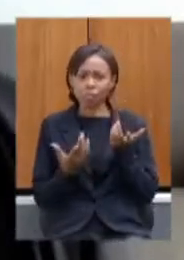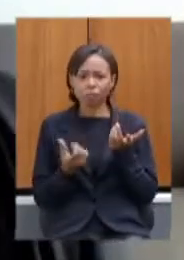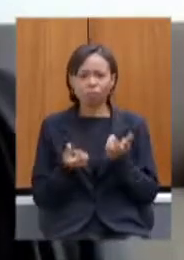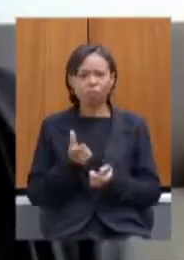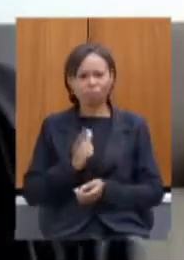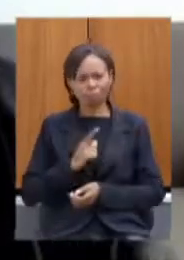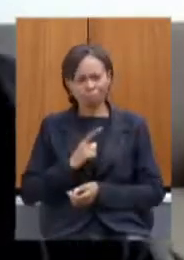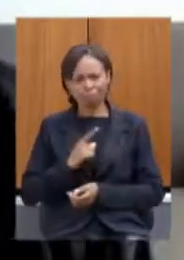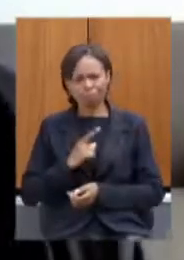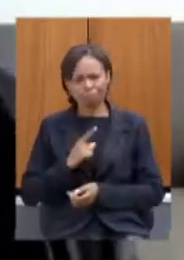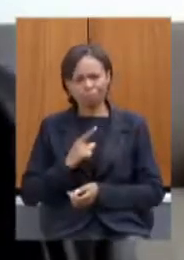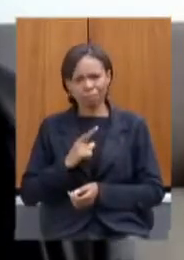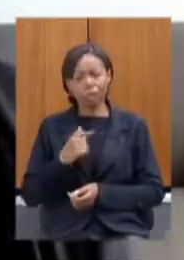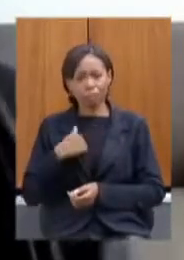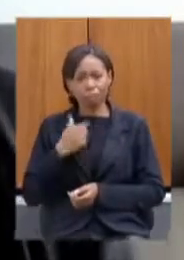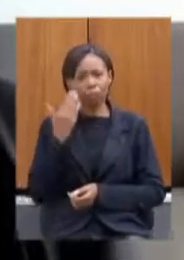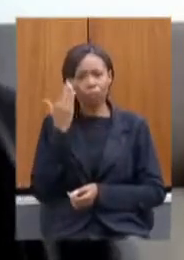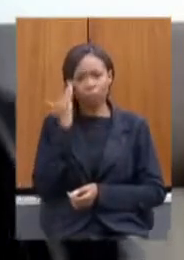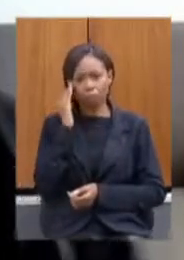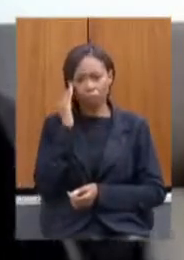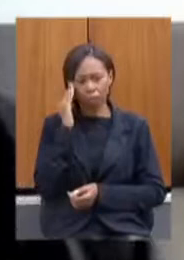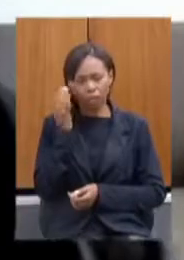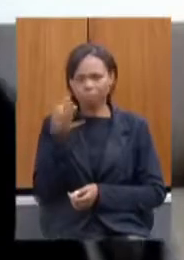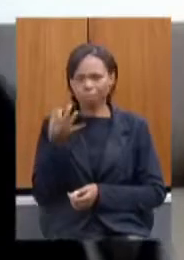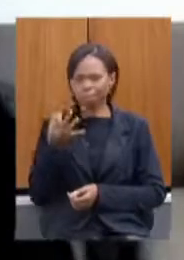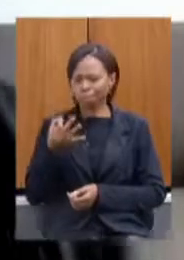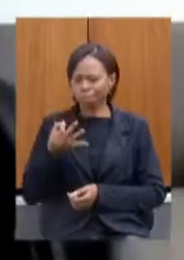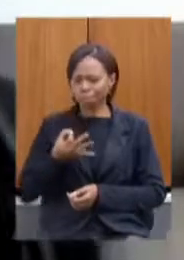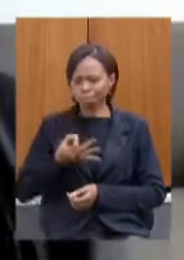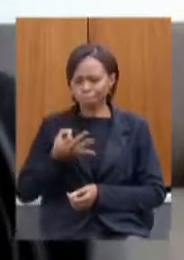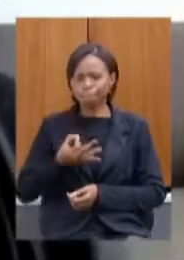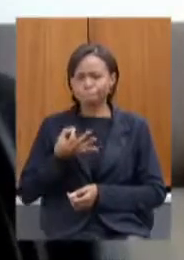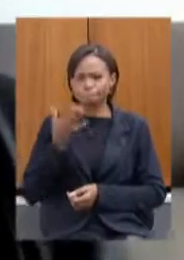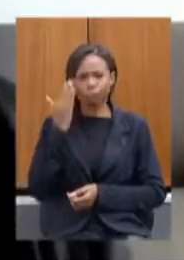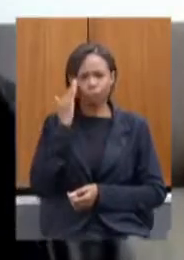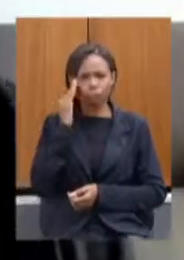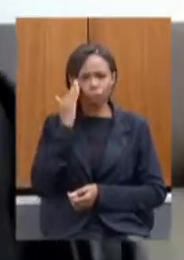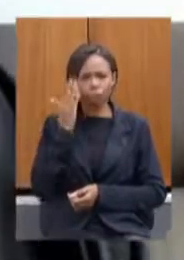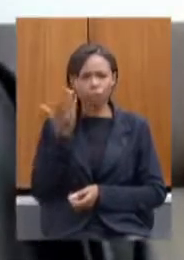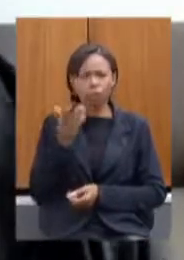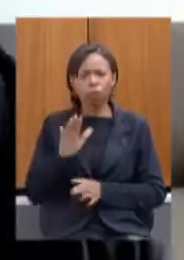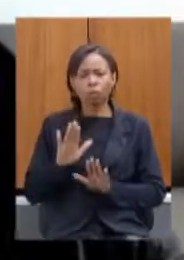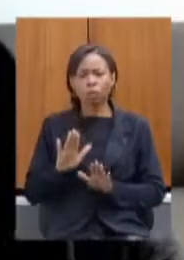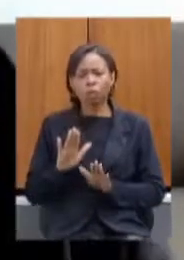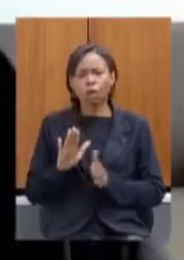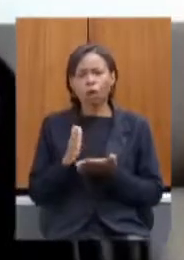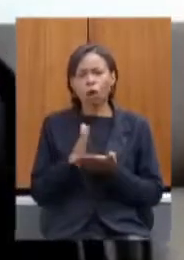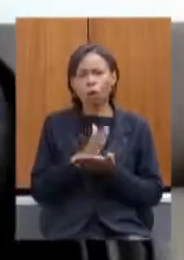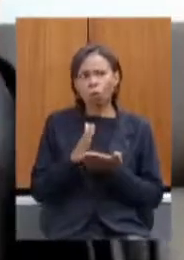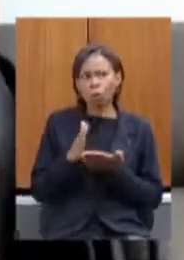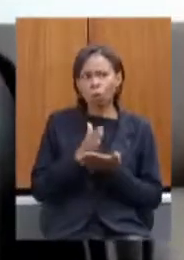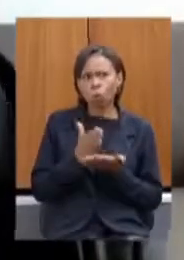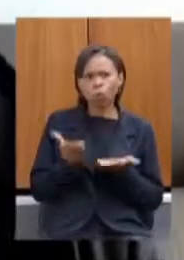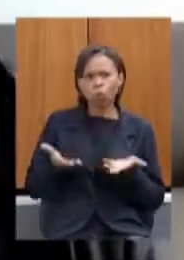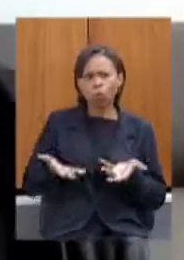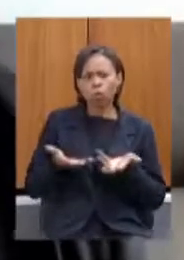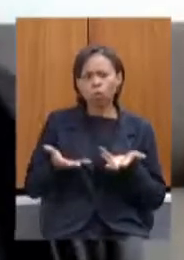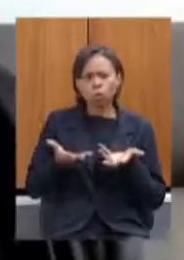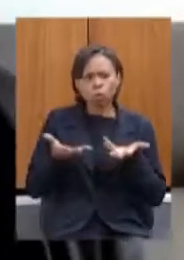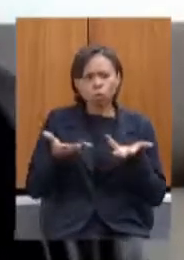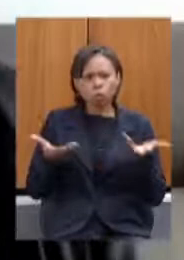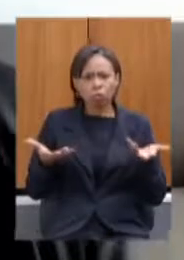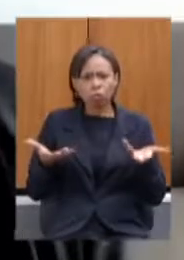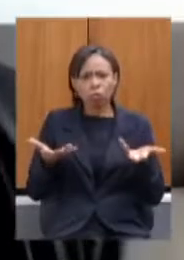eu cumprindo isso perfeitamente ou alguns incentivos você abre mão aqui para ganhar muito